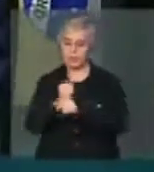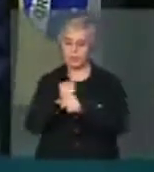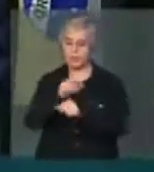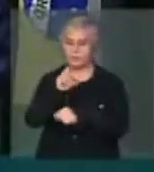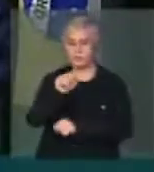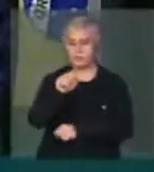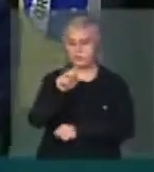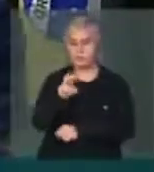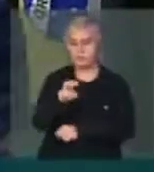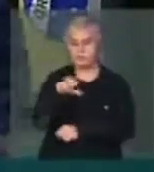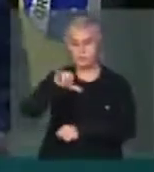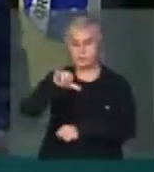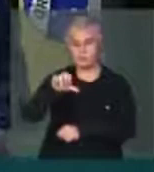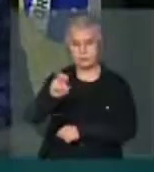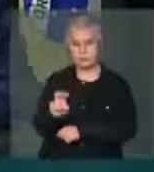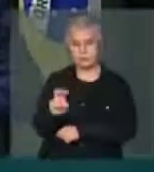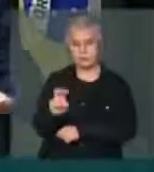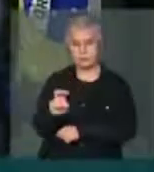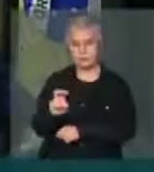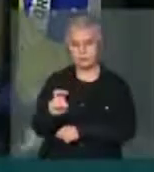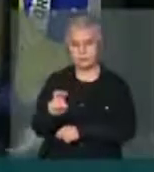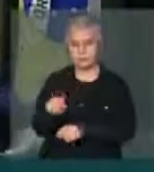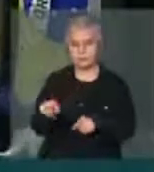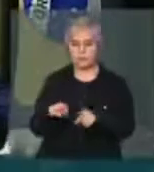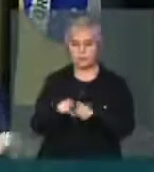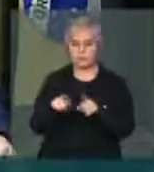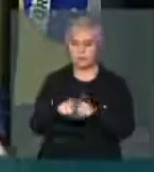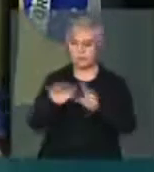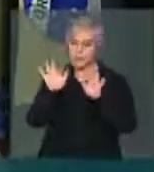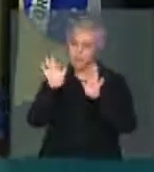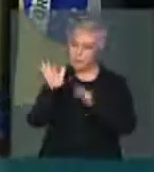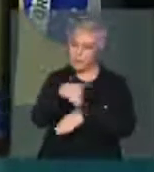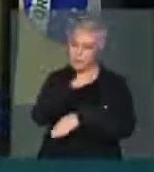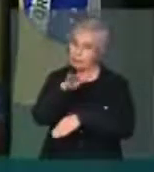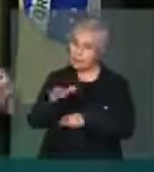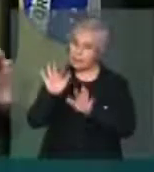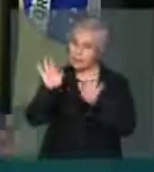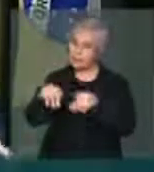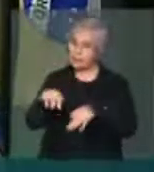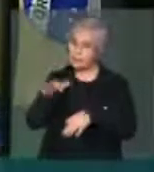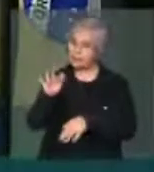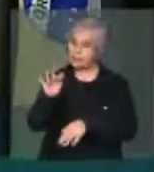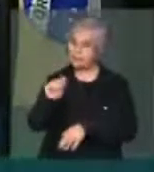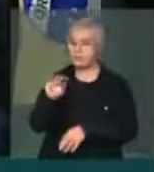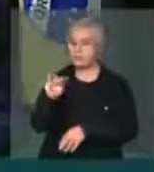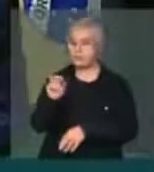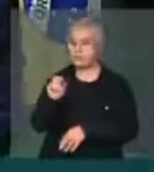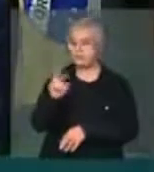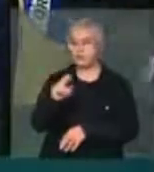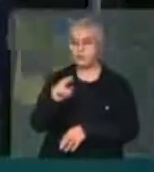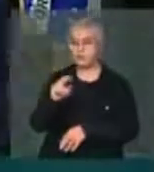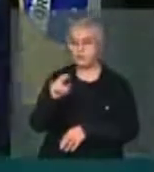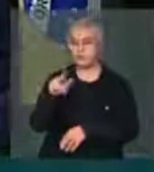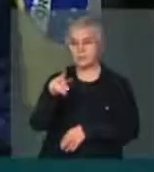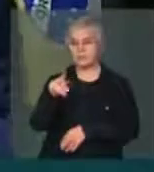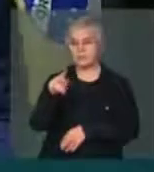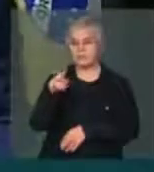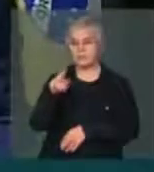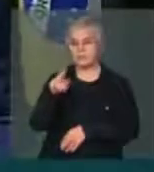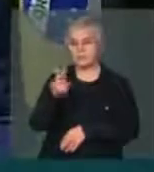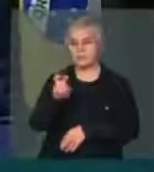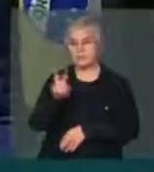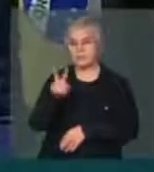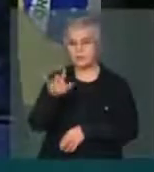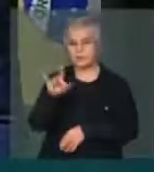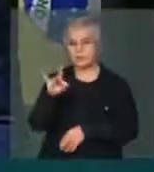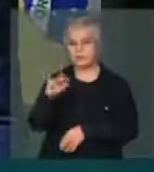-95 e por fim ao fator previdenciário. O Congresso fez esperamos que a Presidente da